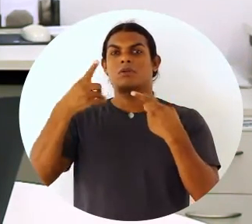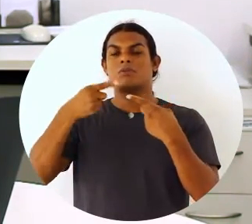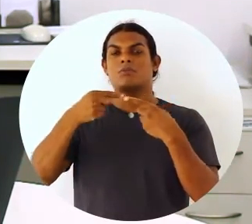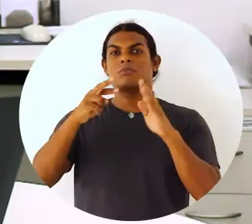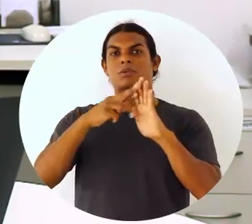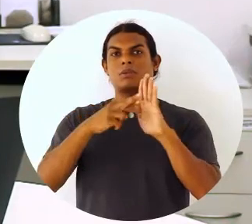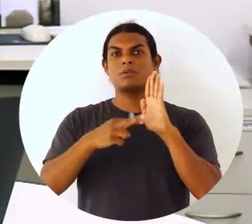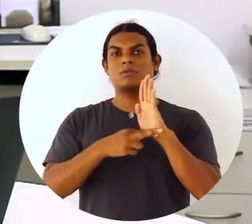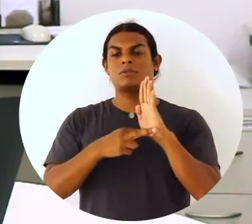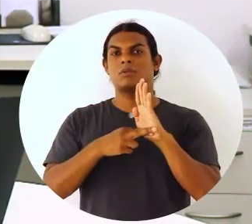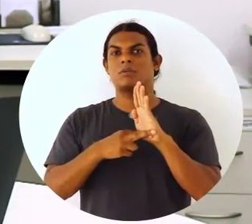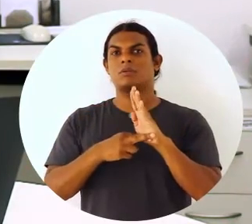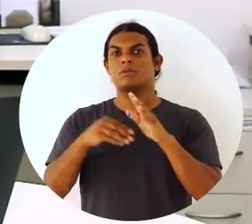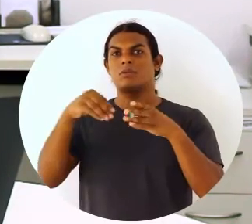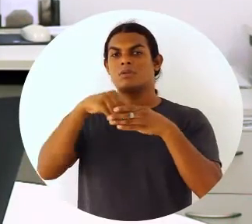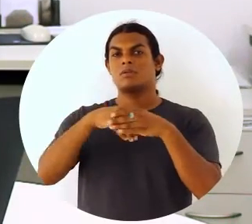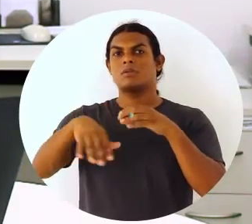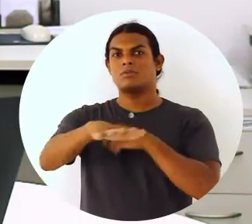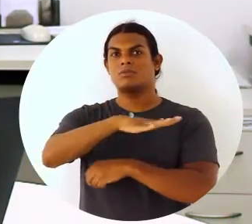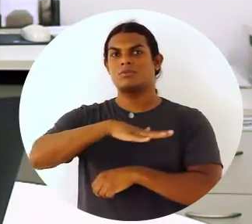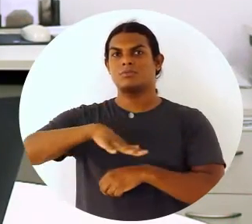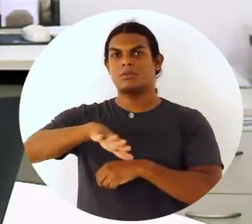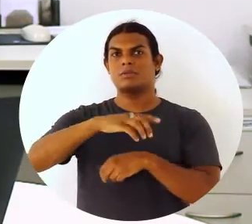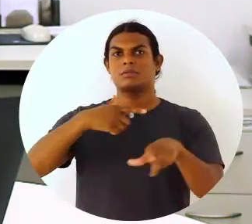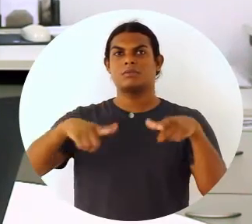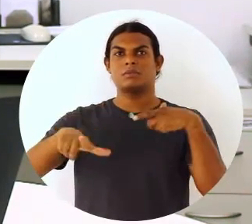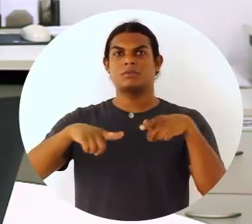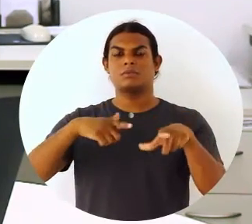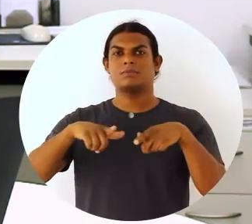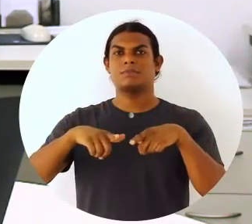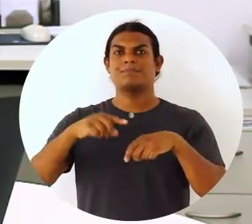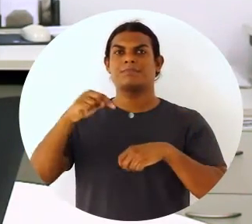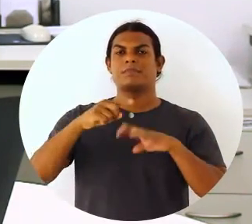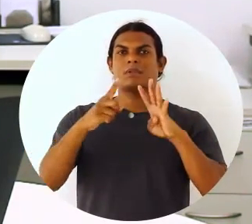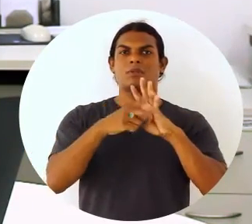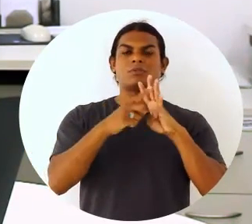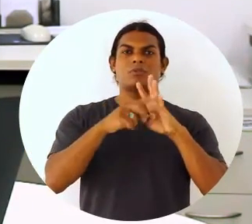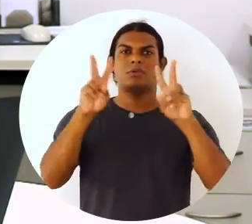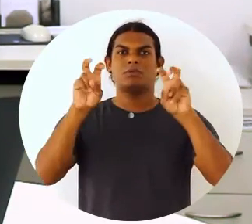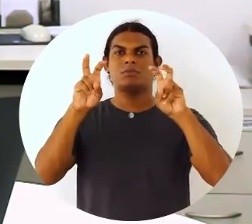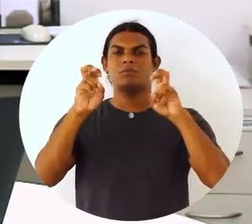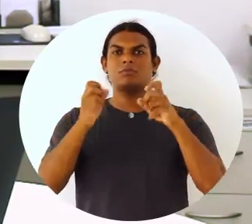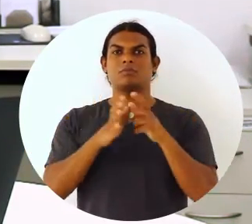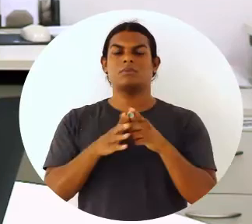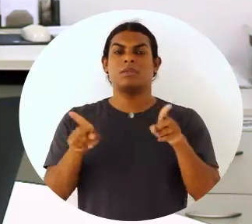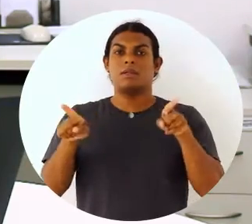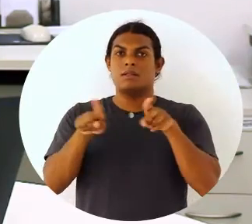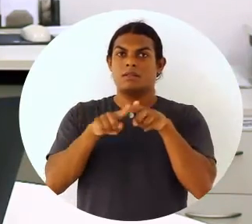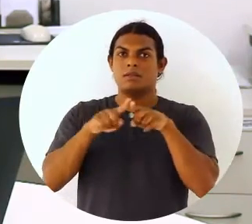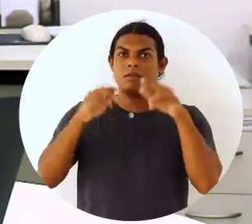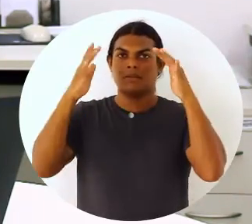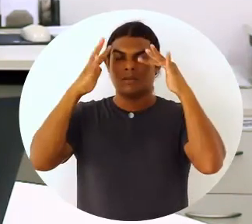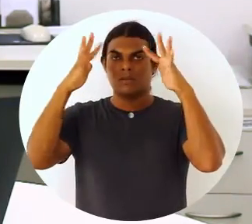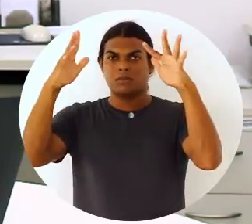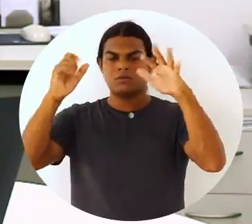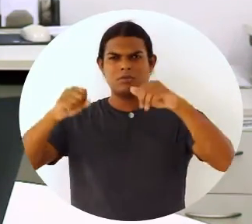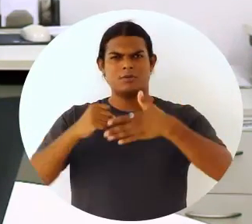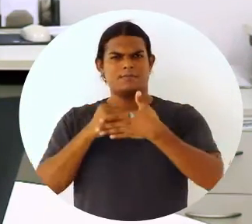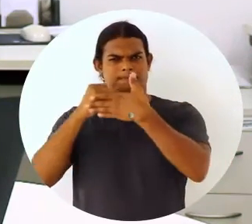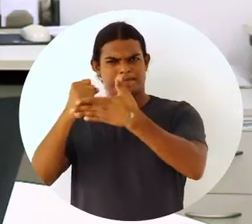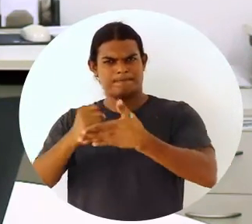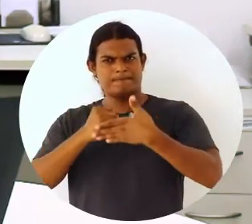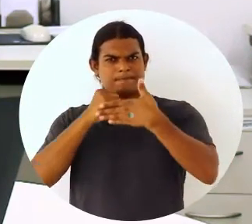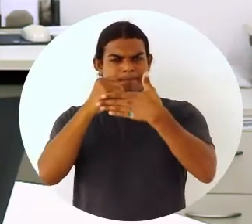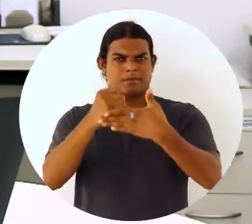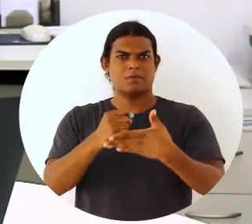são requeridas no seu processo de trabalho. Então essa quarta competência está ligada às teorias motivacionais, que ao longo do tempo foram